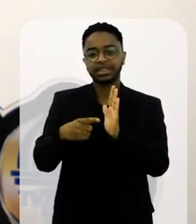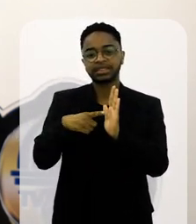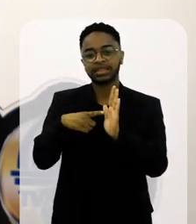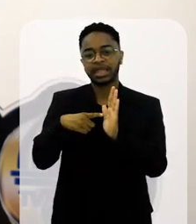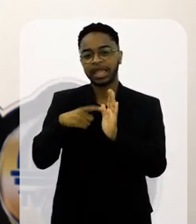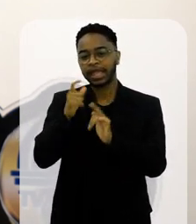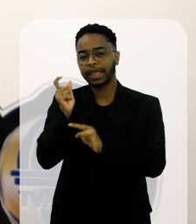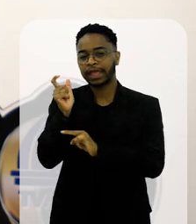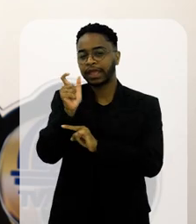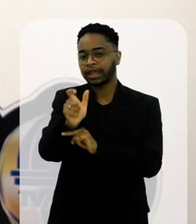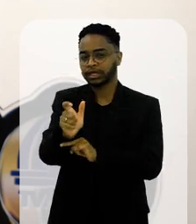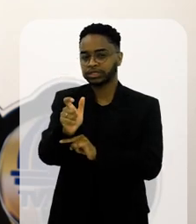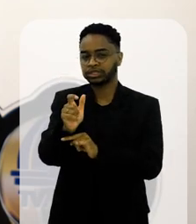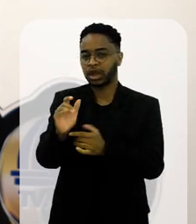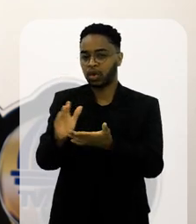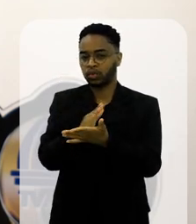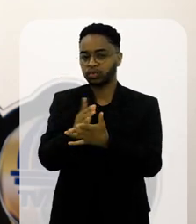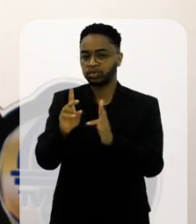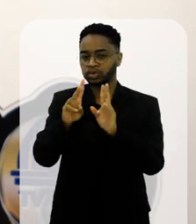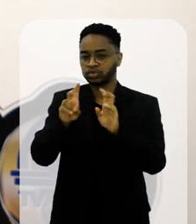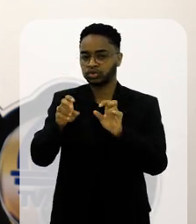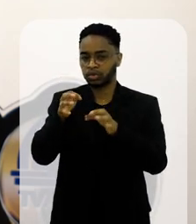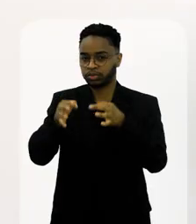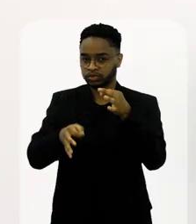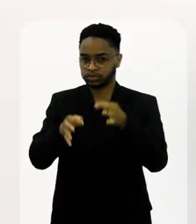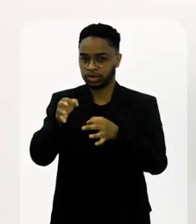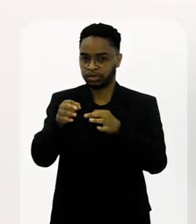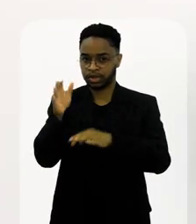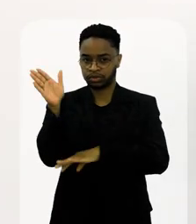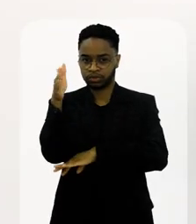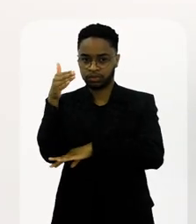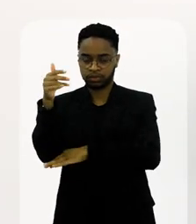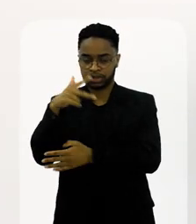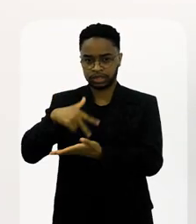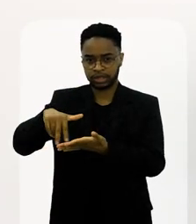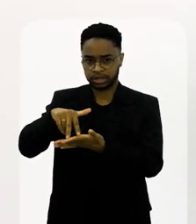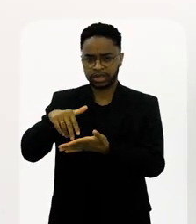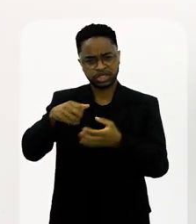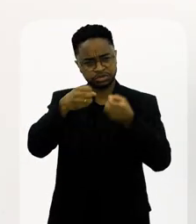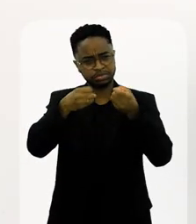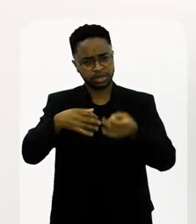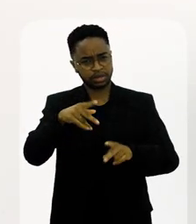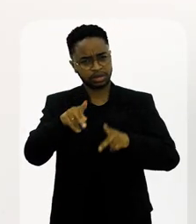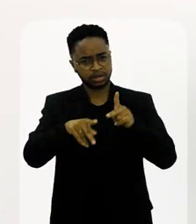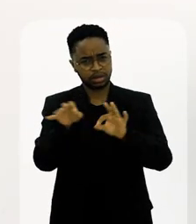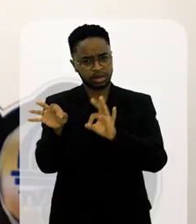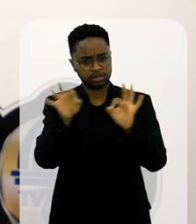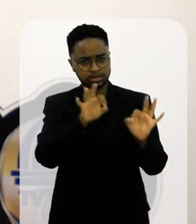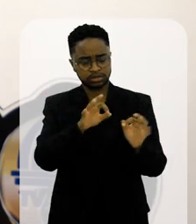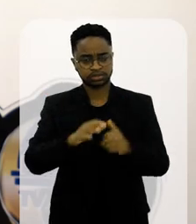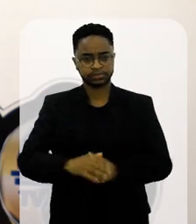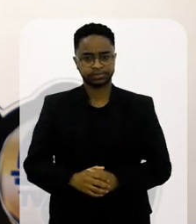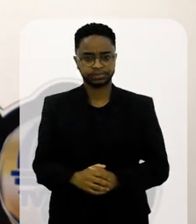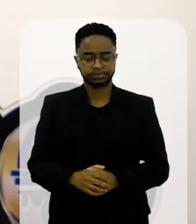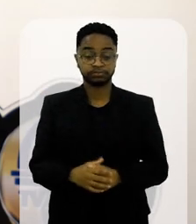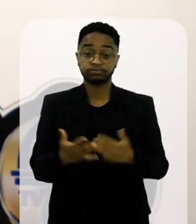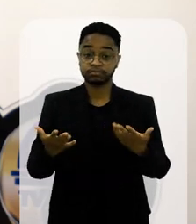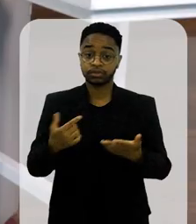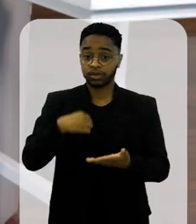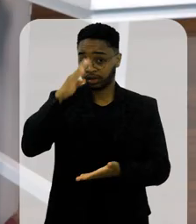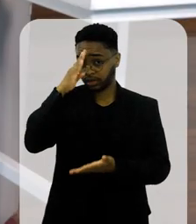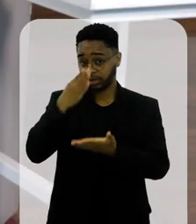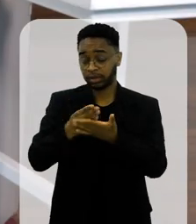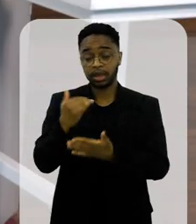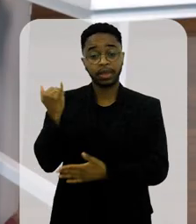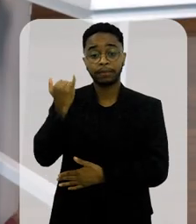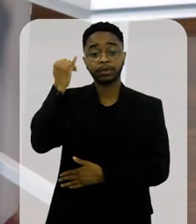você tem certas críticas com relação ao julgamento de Mestre Salle Porta Bandeira. Define isso para o nosso público. É, eu acho importante a gente